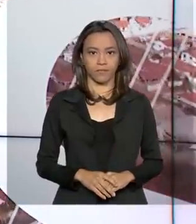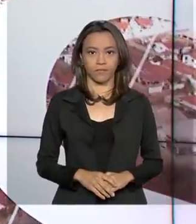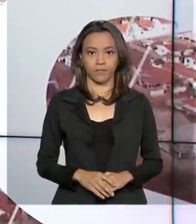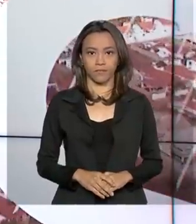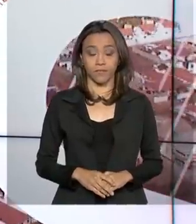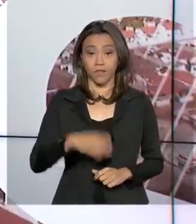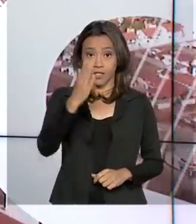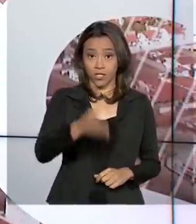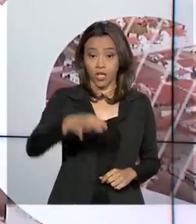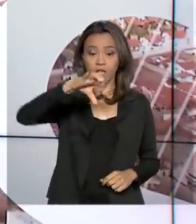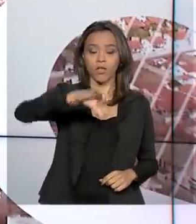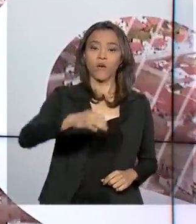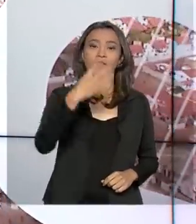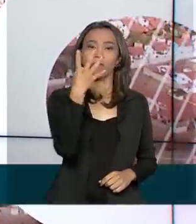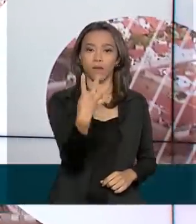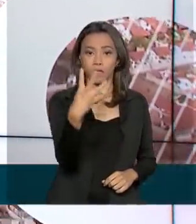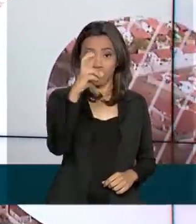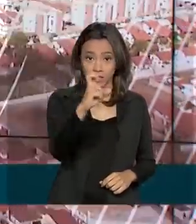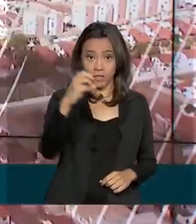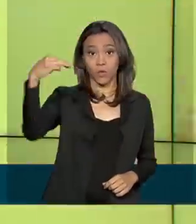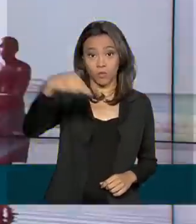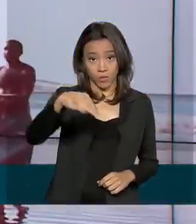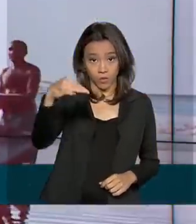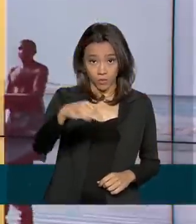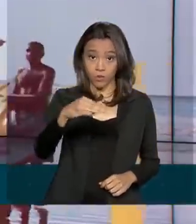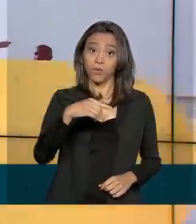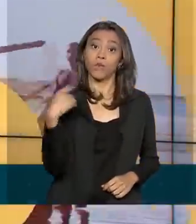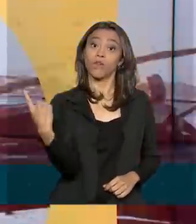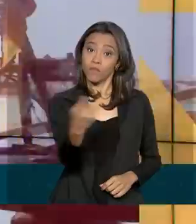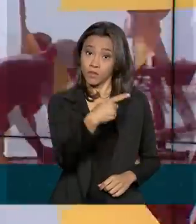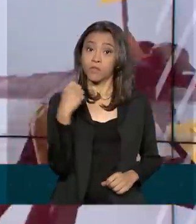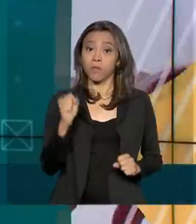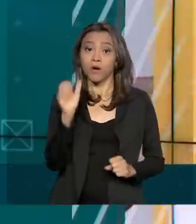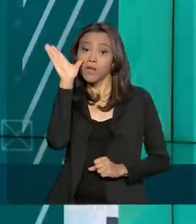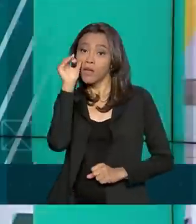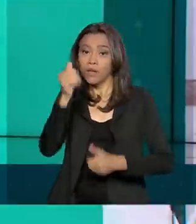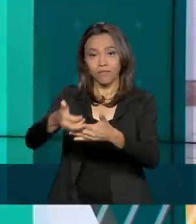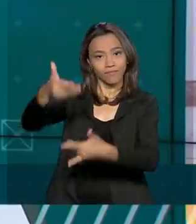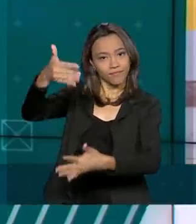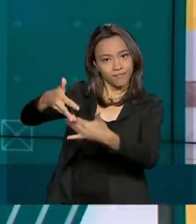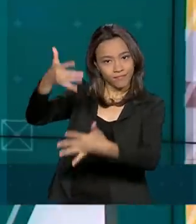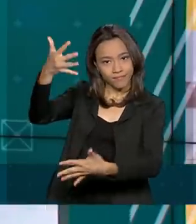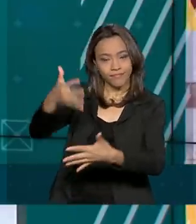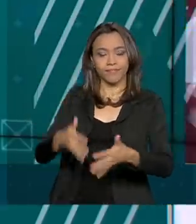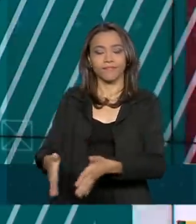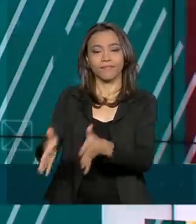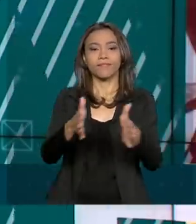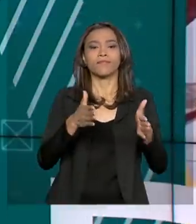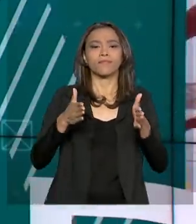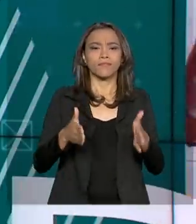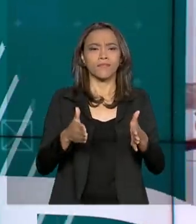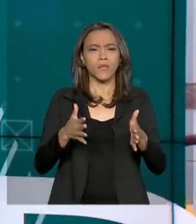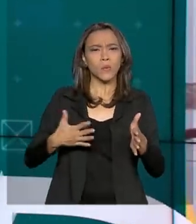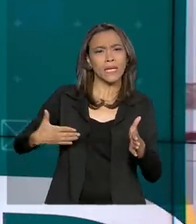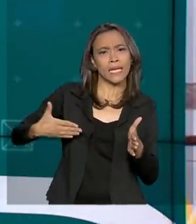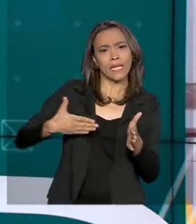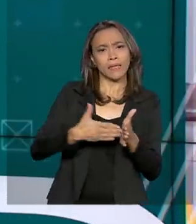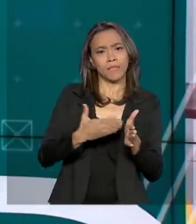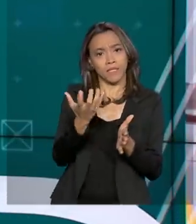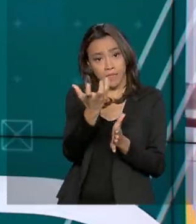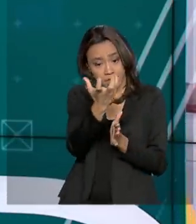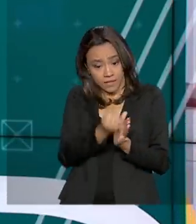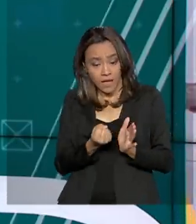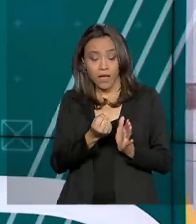São 9 horas e 45 minutos, estamos ao vivo também pelas redes sociais. O limite de saque das